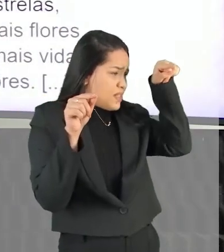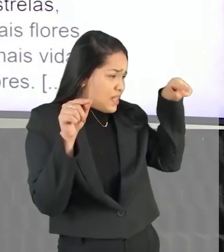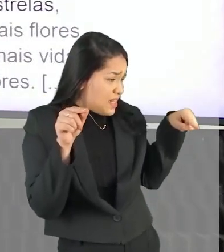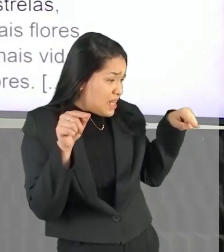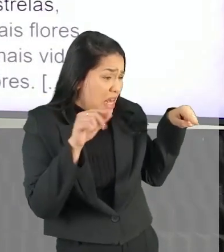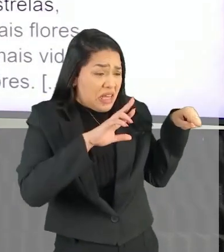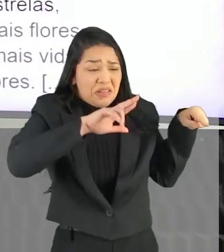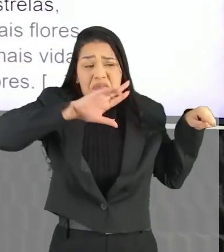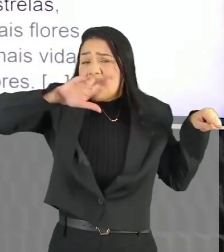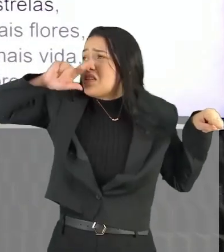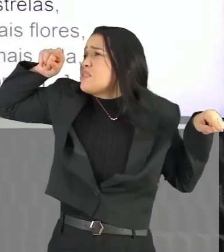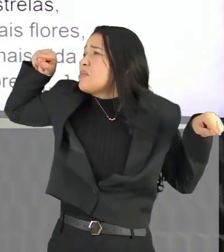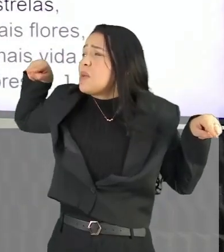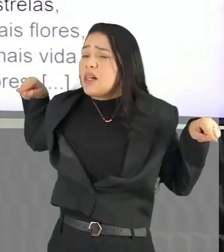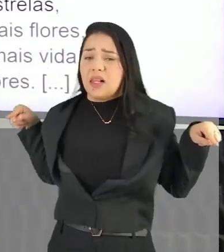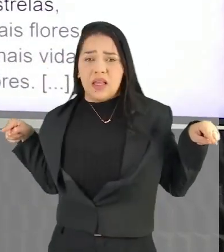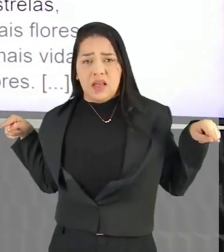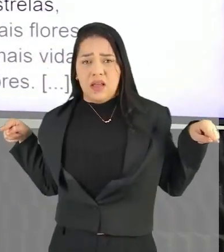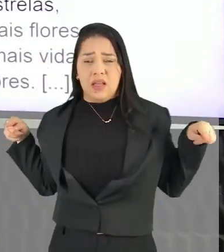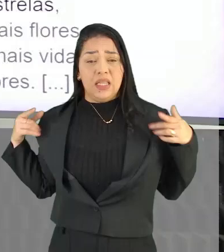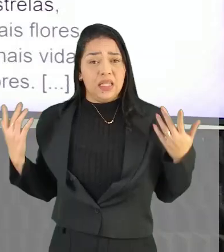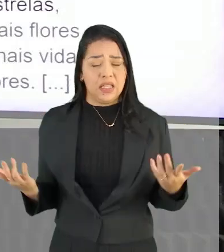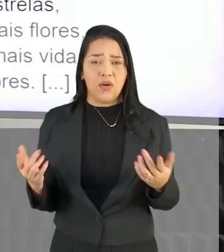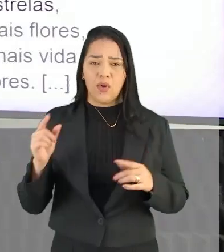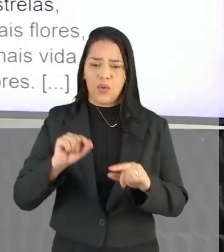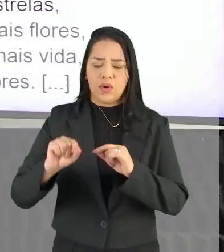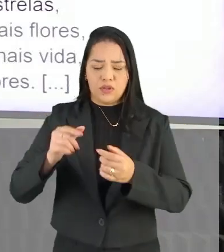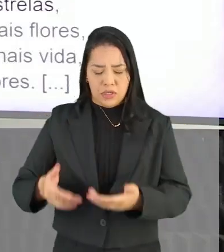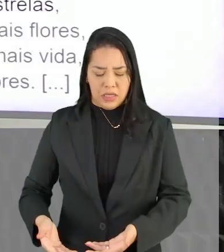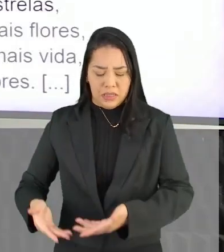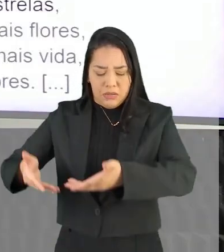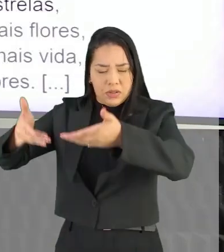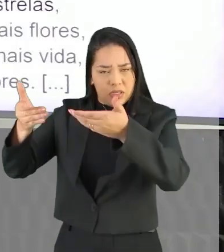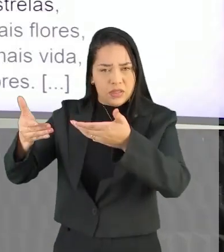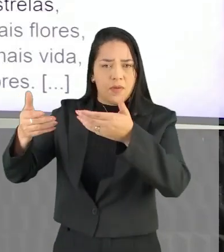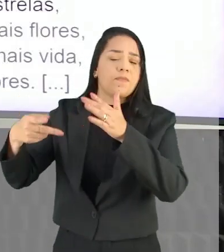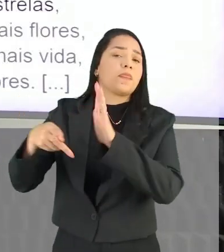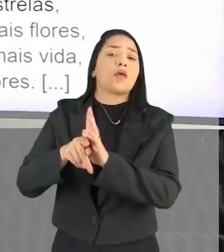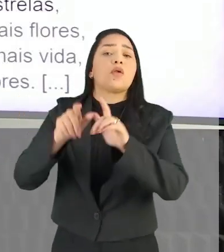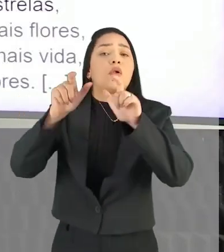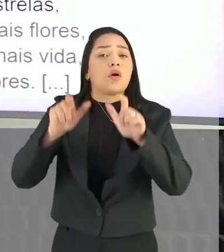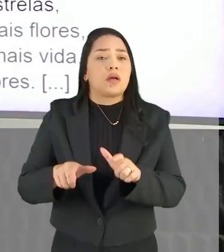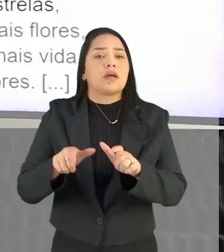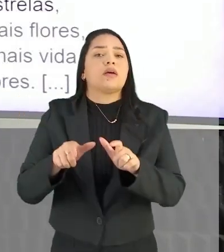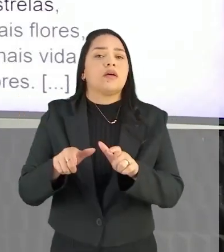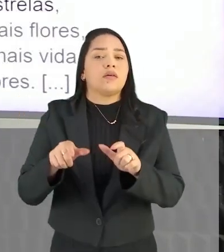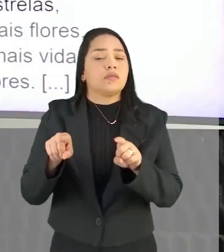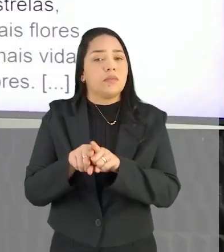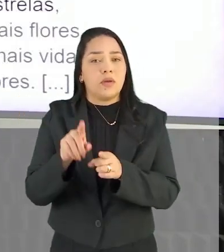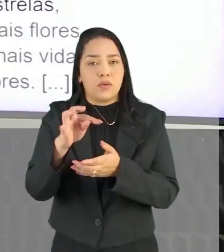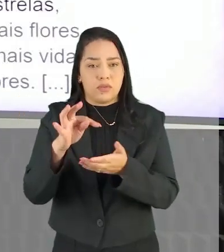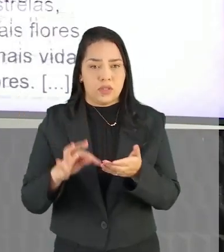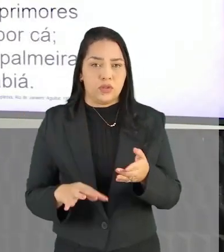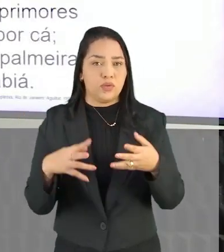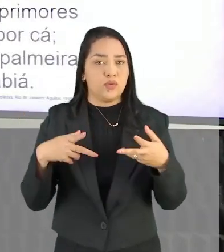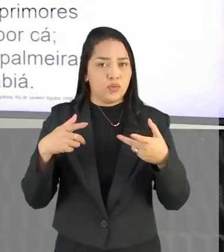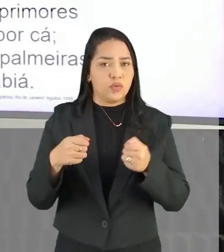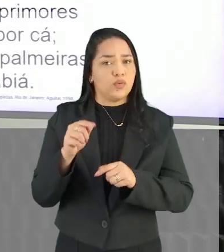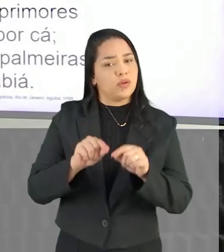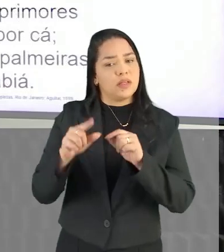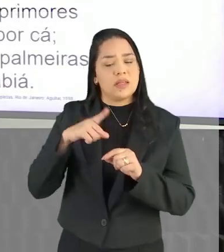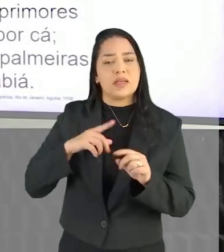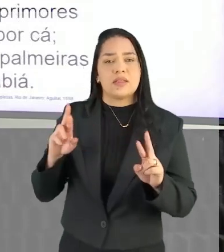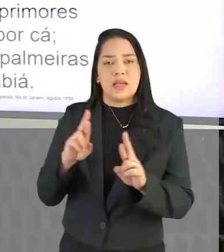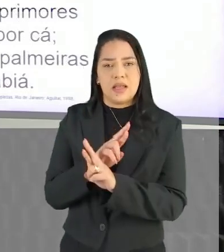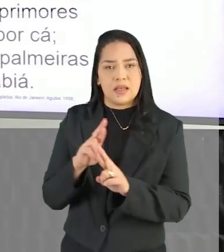As árvores que aqui gorjeiam, não gorjeiam como lá, Então, a questão de exaltação do seu local de origem, o texto todo o tempo faz